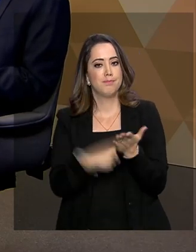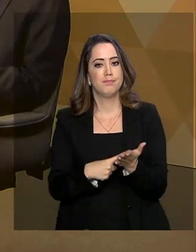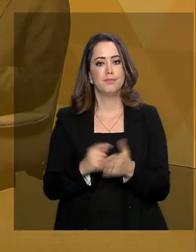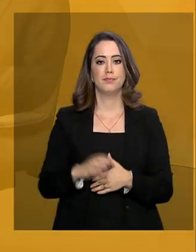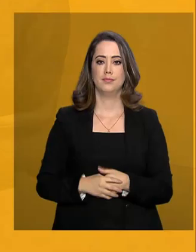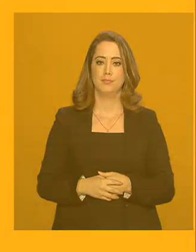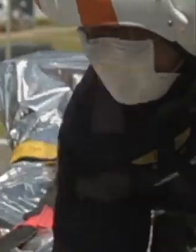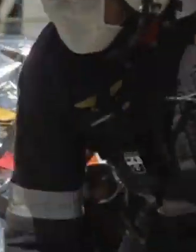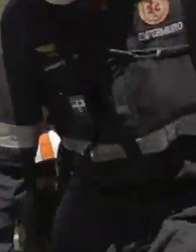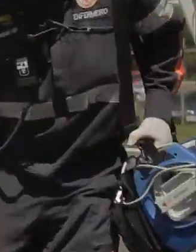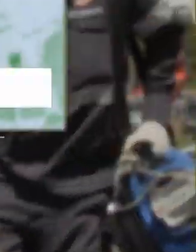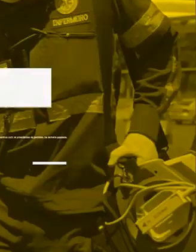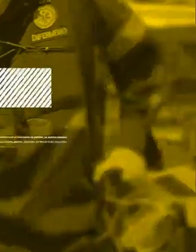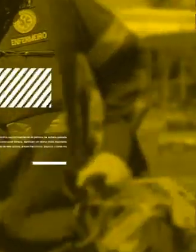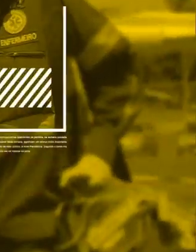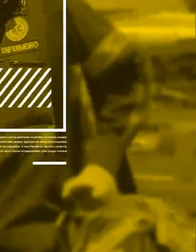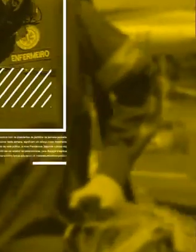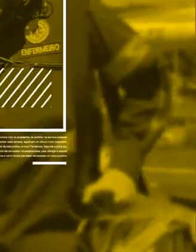Pauta.